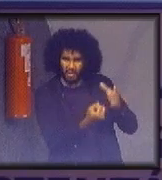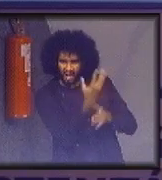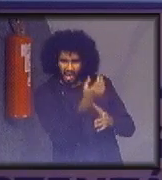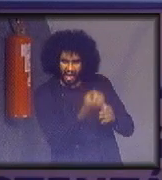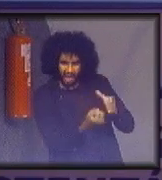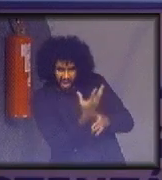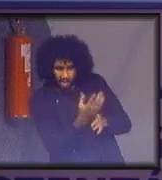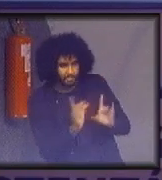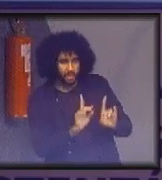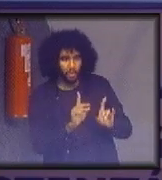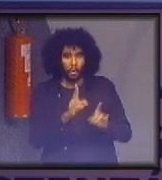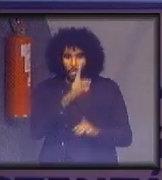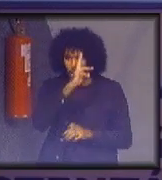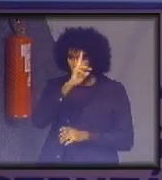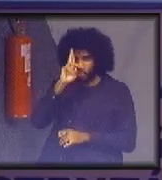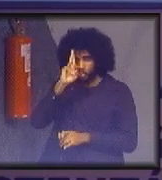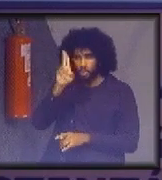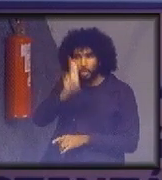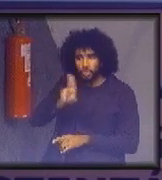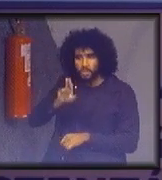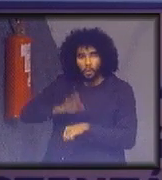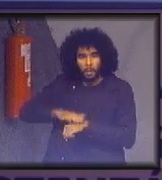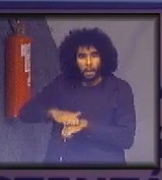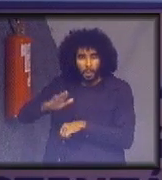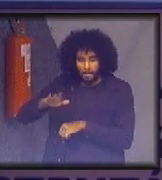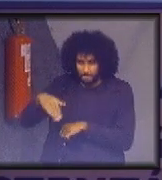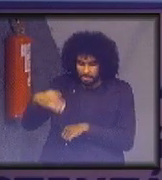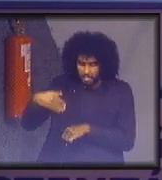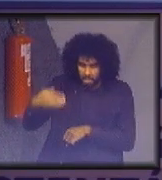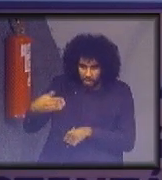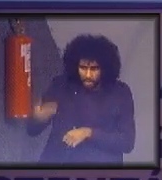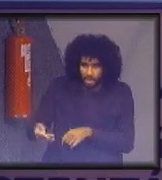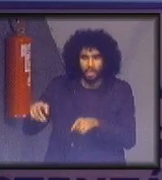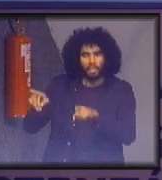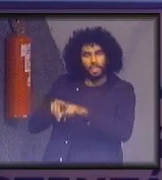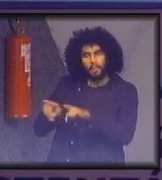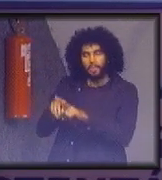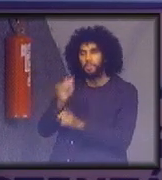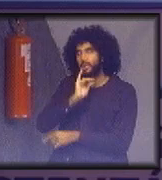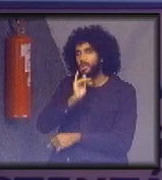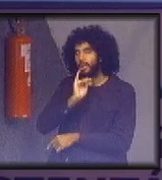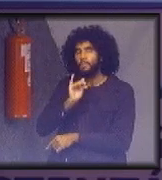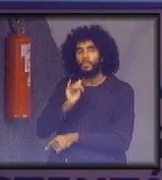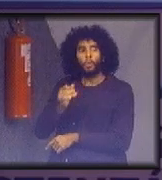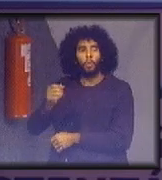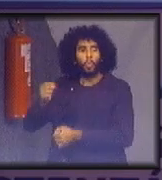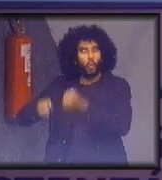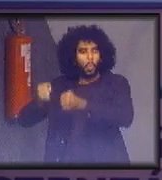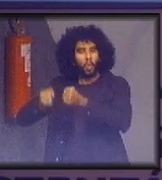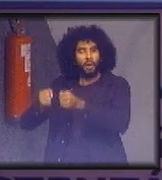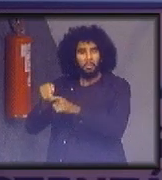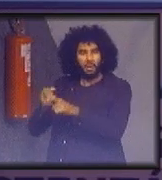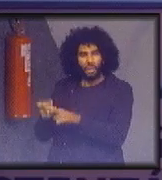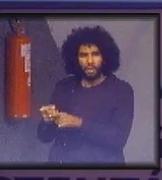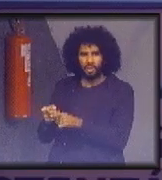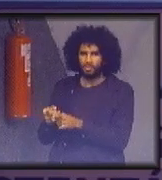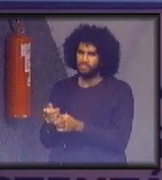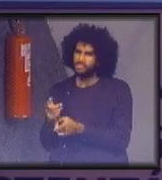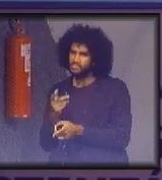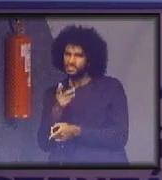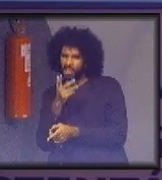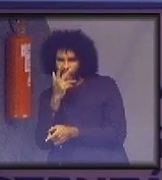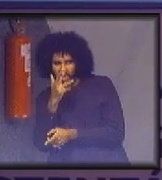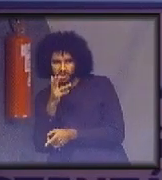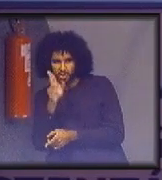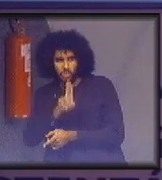o Uber vai ser usado a maior parte do tempo, assim como o carro alugado. é o melhor uso do recurso, não sei se vocês sabem,